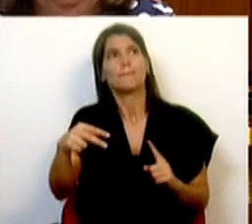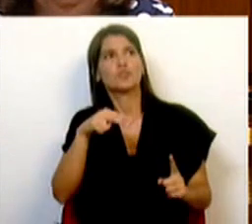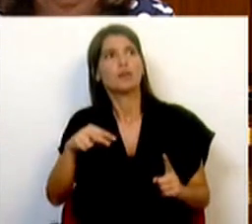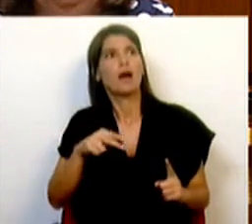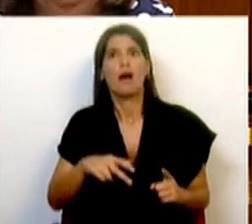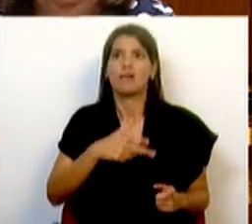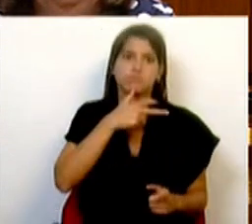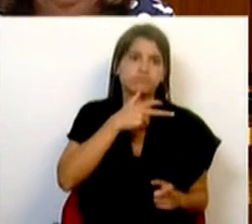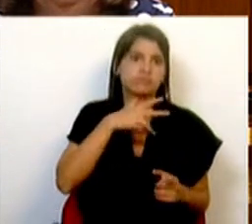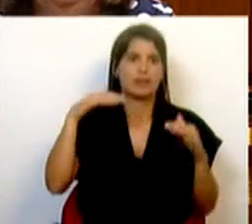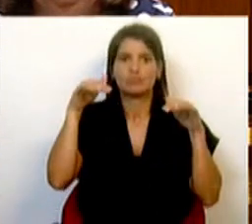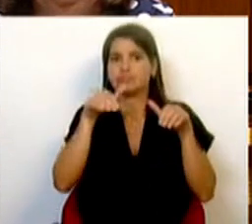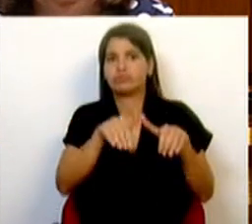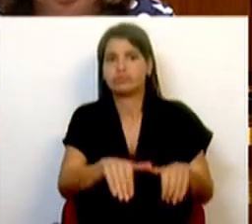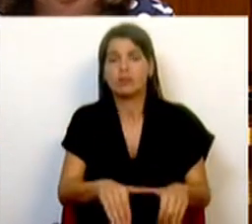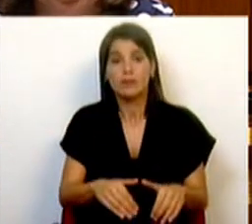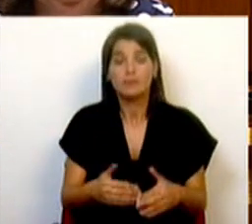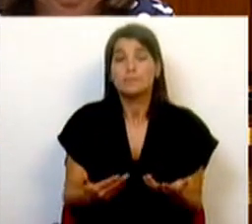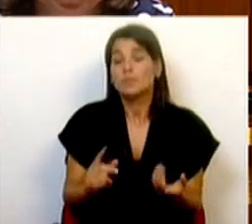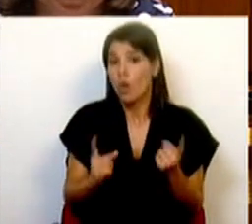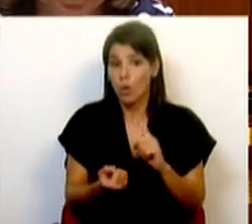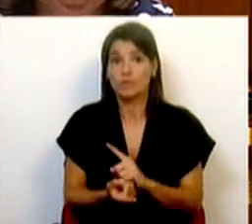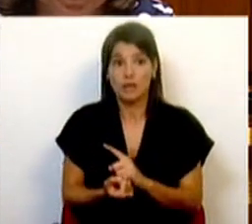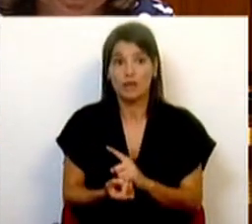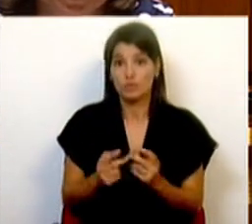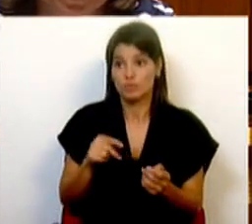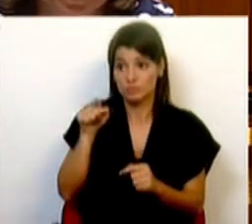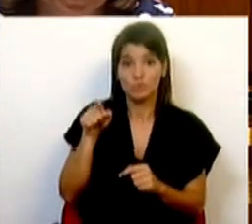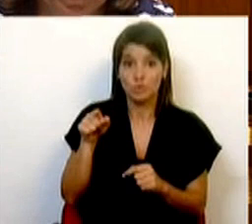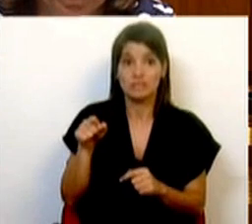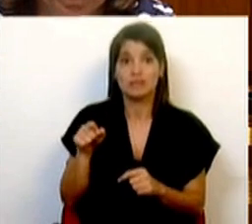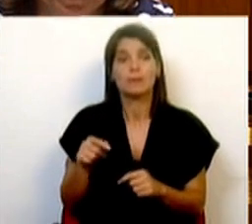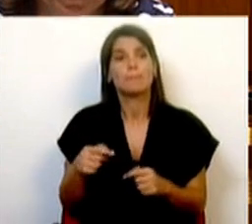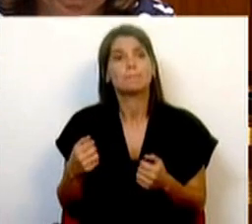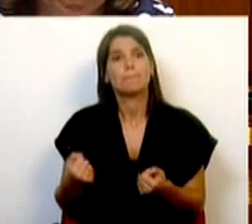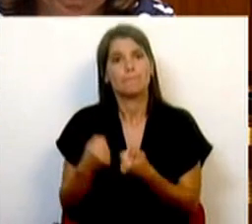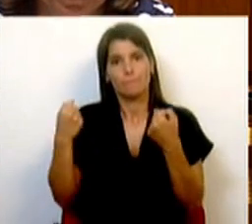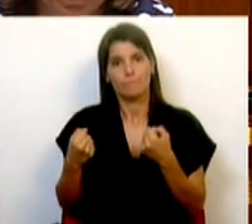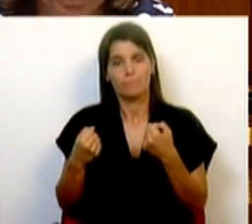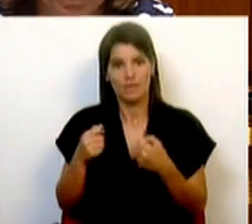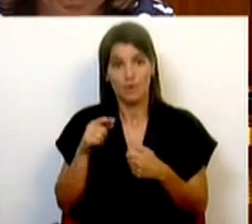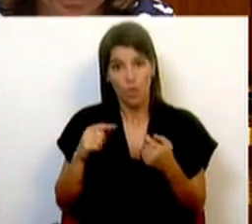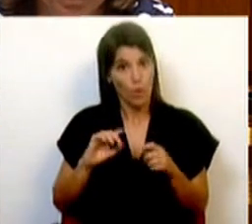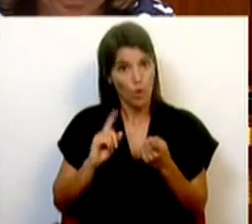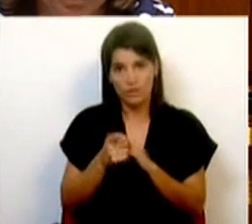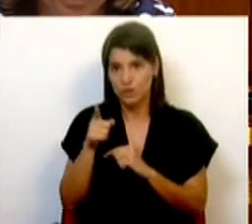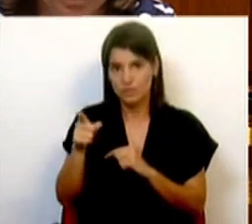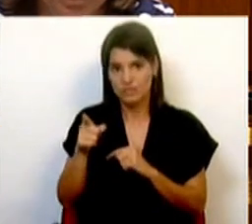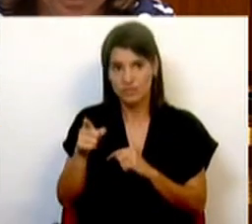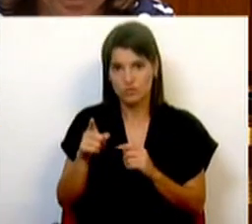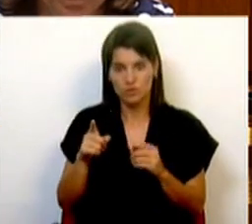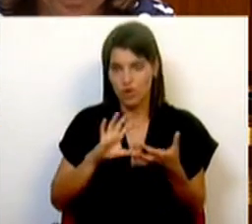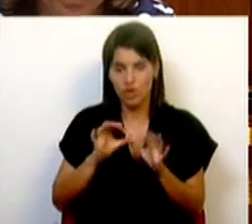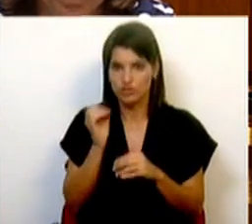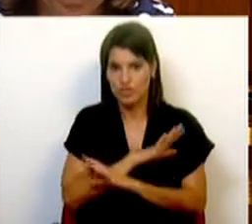catastrofista à visão catastrofista dos que, ao contrário do que acontece consigo, são adversários do SNS, ao contrário do que acontece consigo. Não faz nenhum sentido isso.